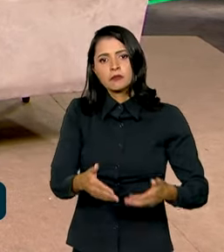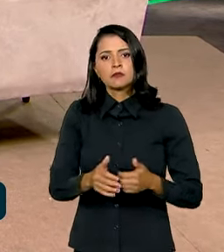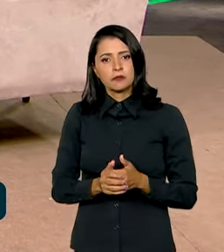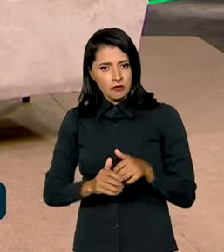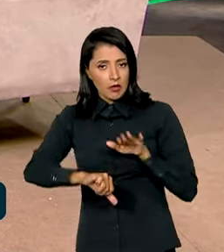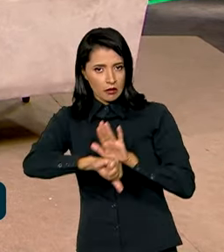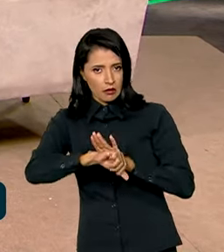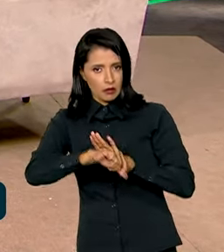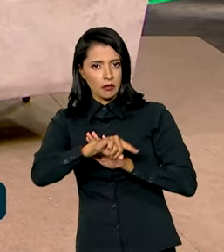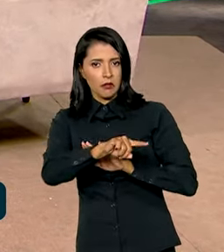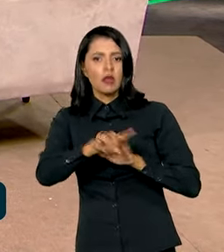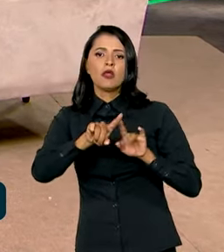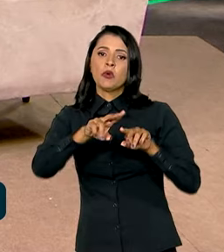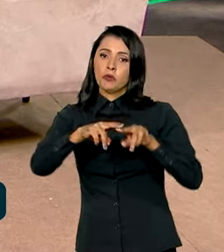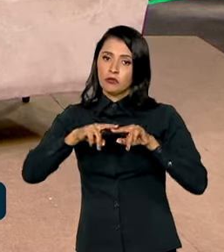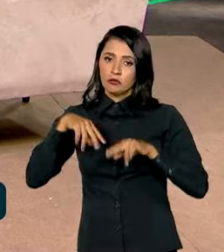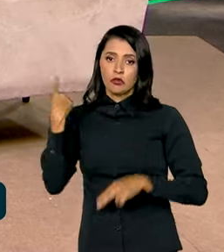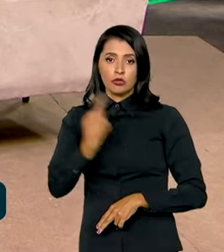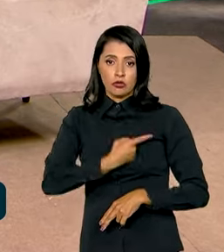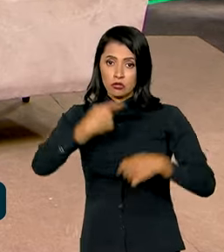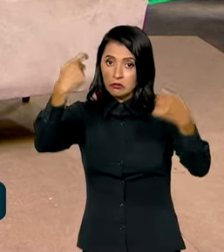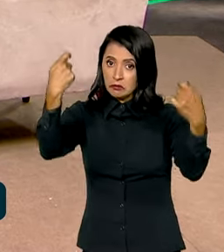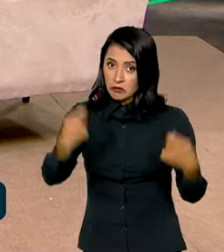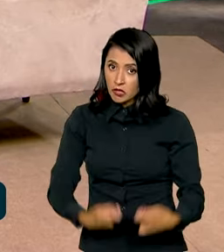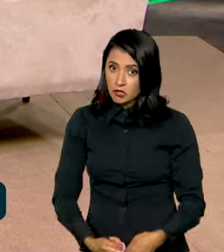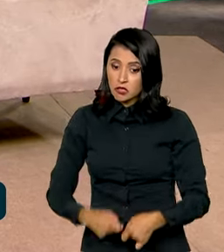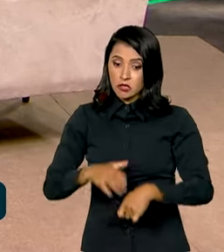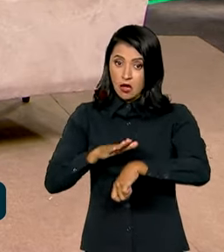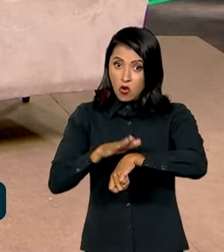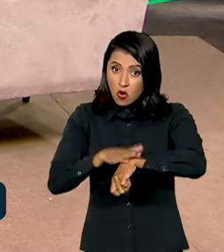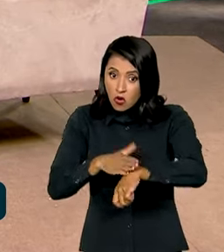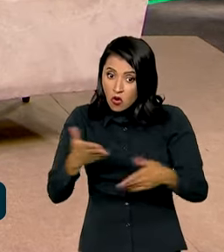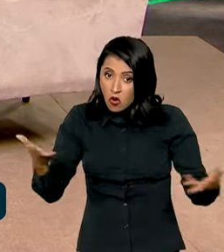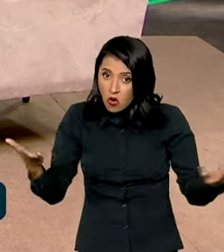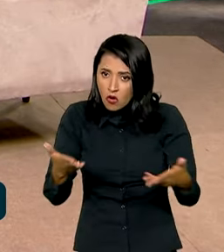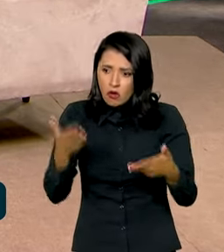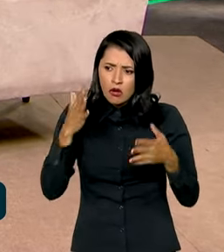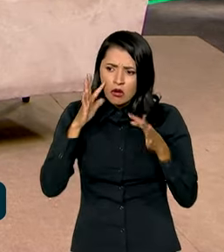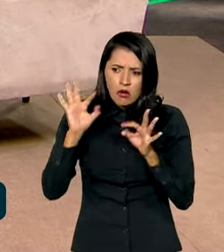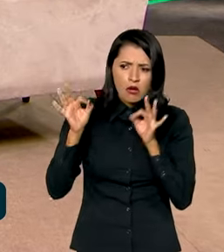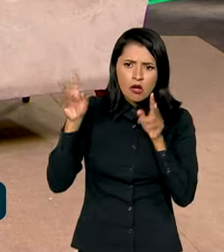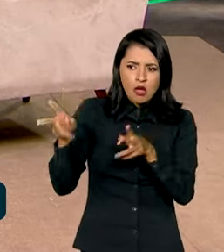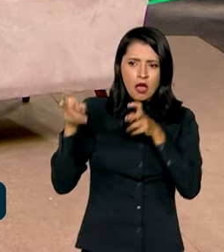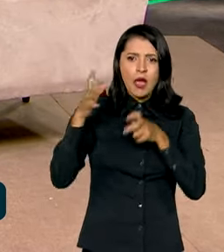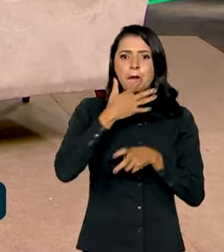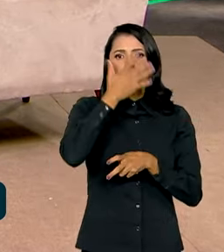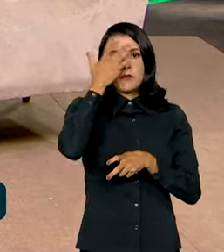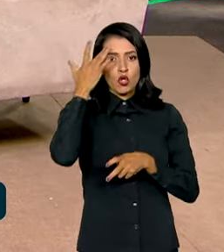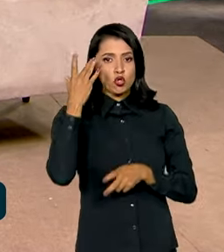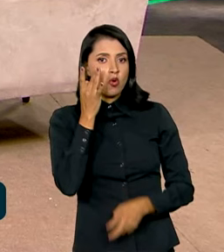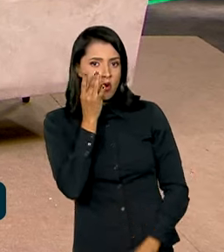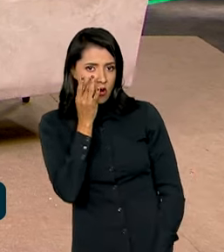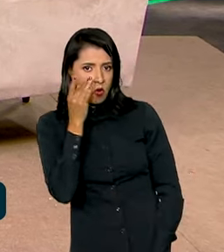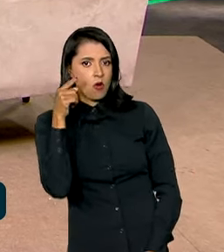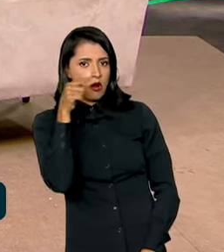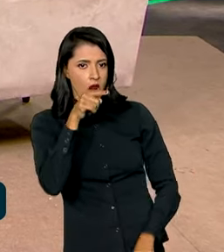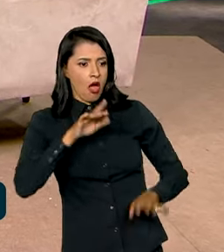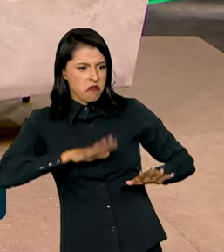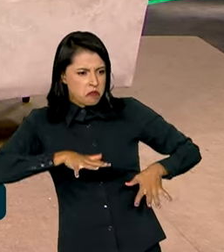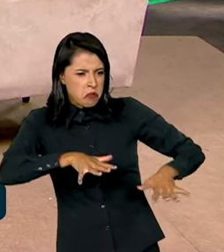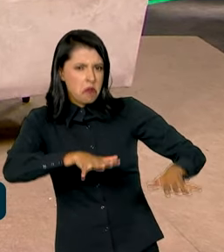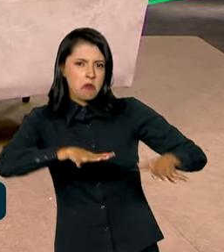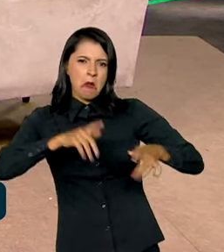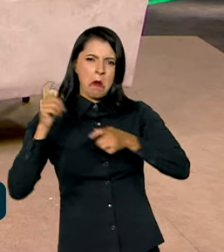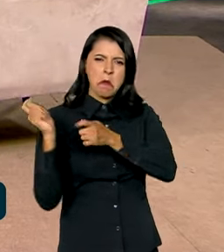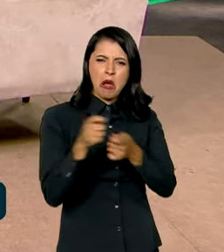precisamos, nesse momento, enxergar que existem os executores, que são aqueles que estavam ali, existem